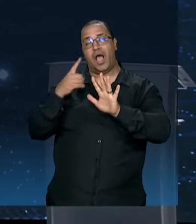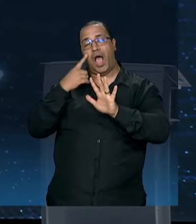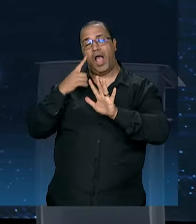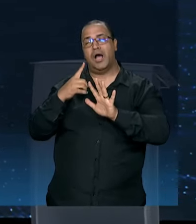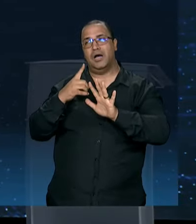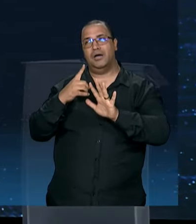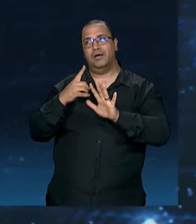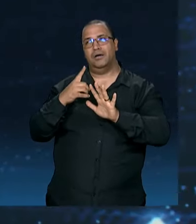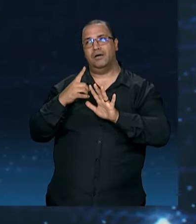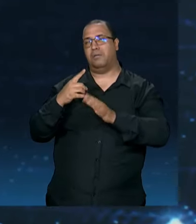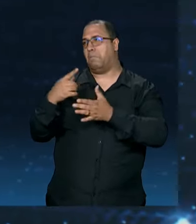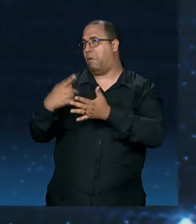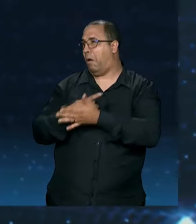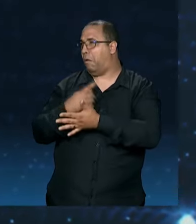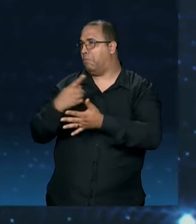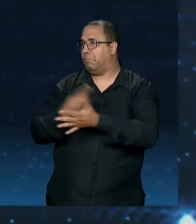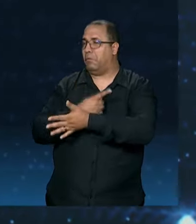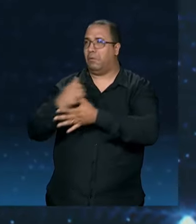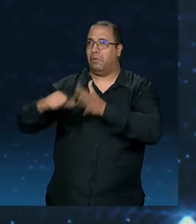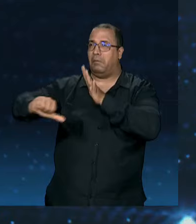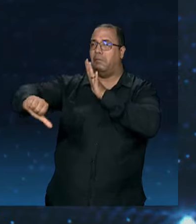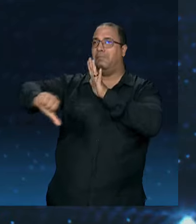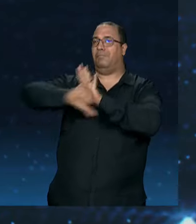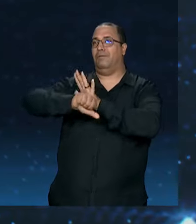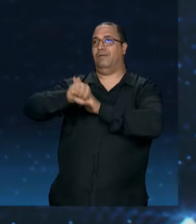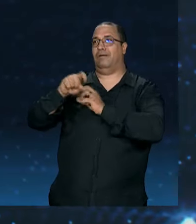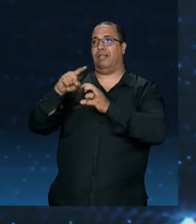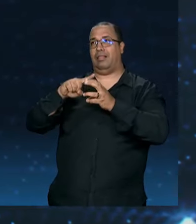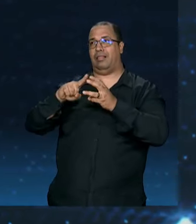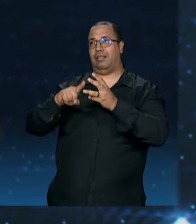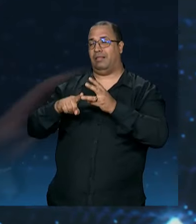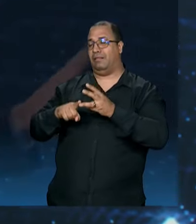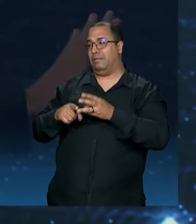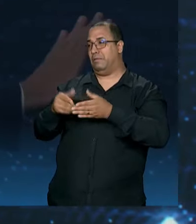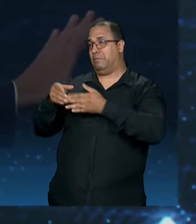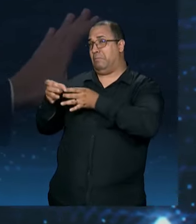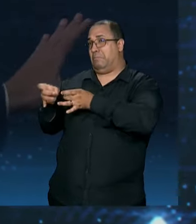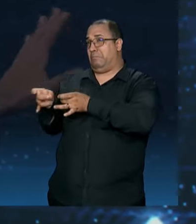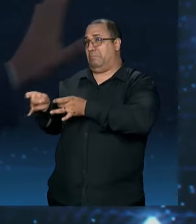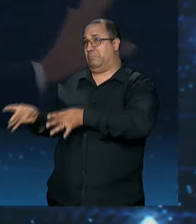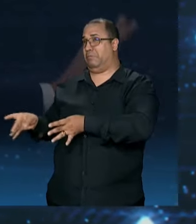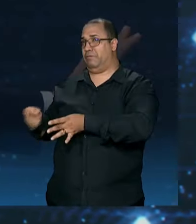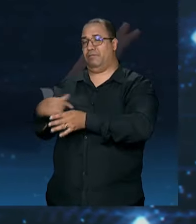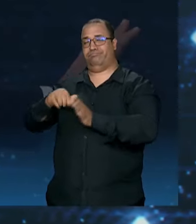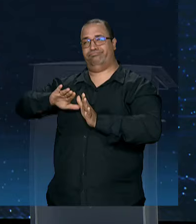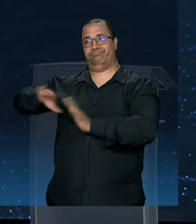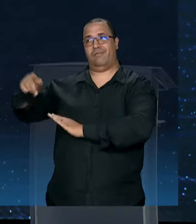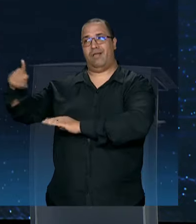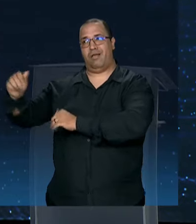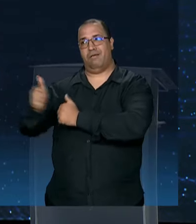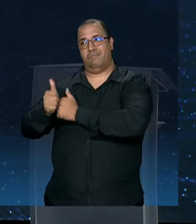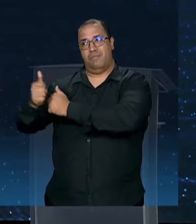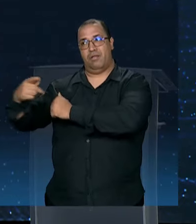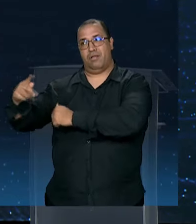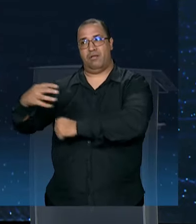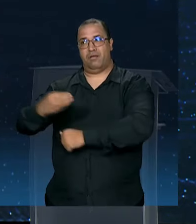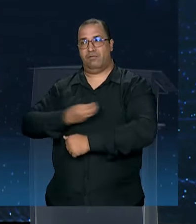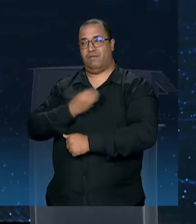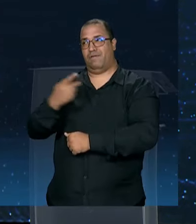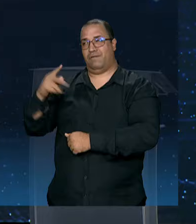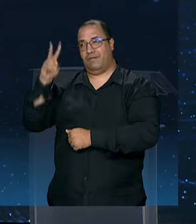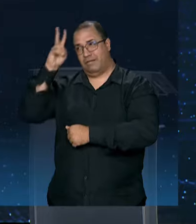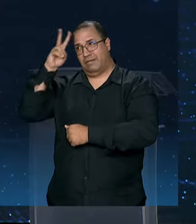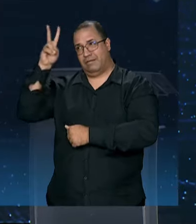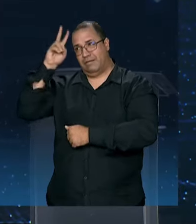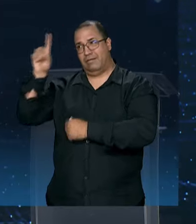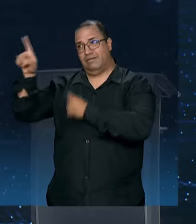suspeita de corrupção, incompetência que deixou a cidade três anos abandonada, essa eu quero longe de mim. Pode guardar para você, para a sua história,